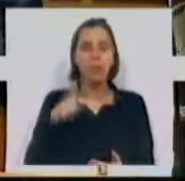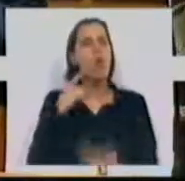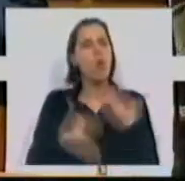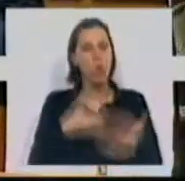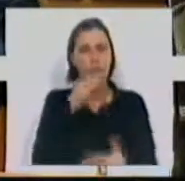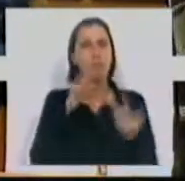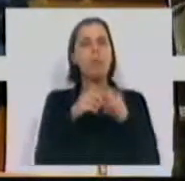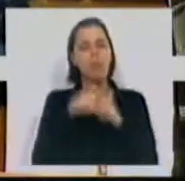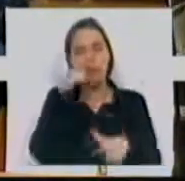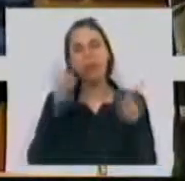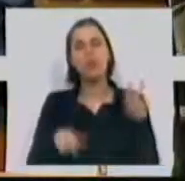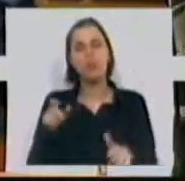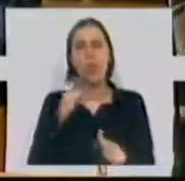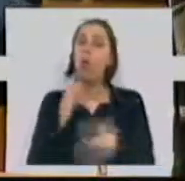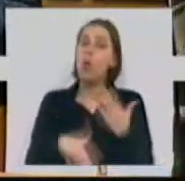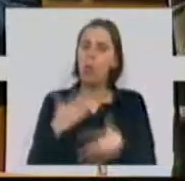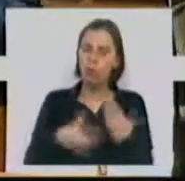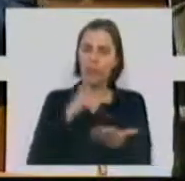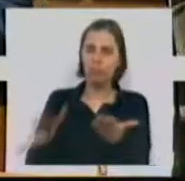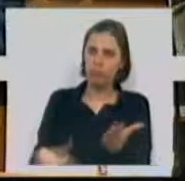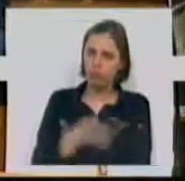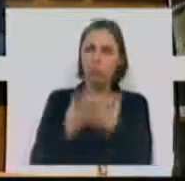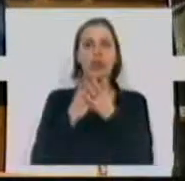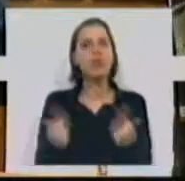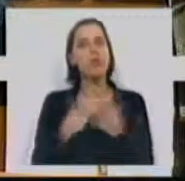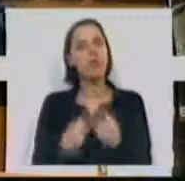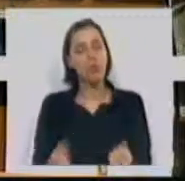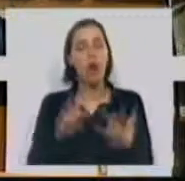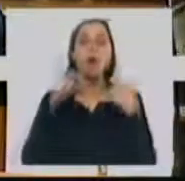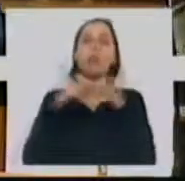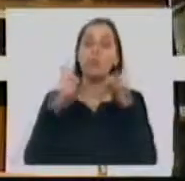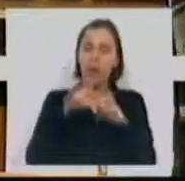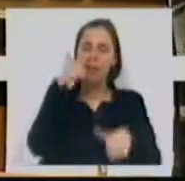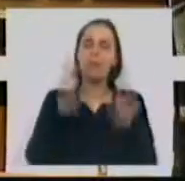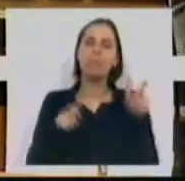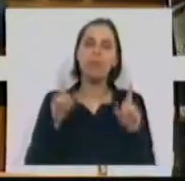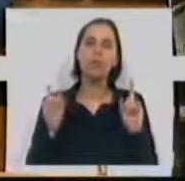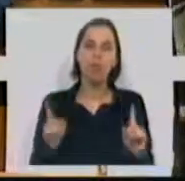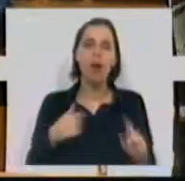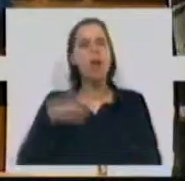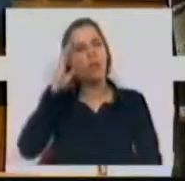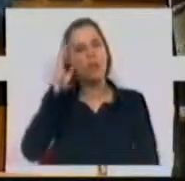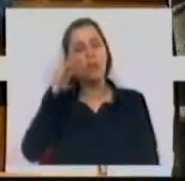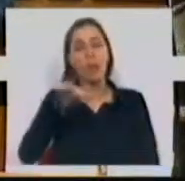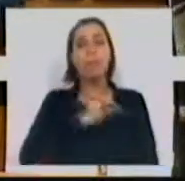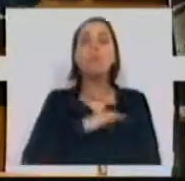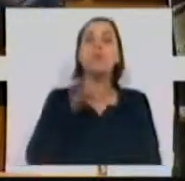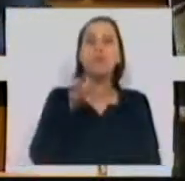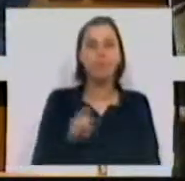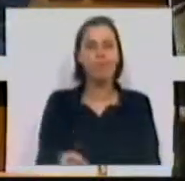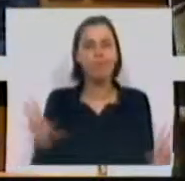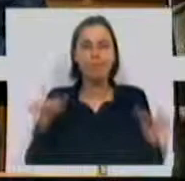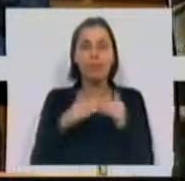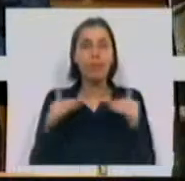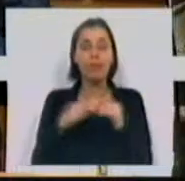Continuará a falar dos problemas das pessoas. Continuará a apresentar soluções para os problemas das pessoas. Eu sei que os senhores já não